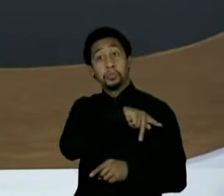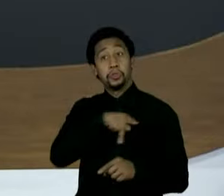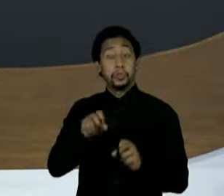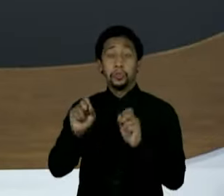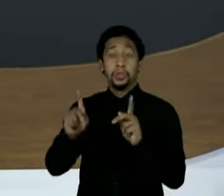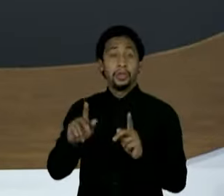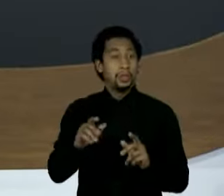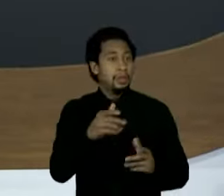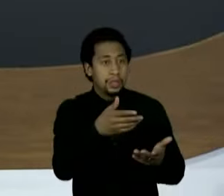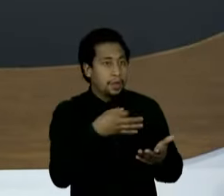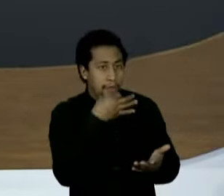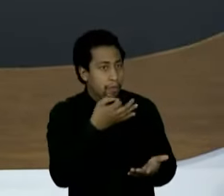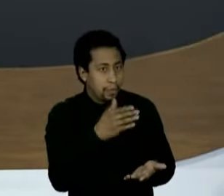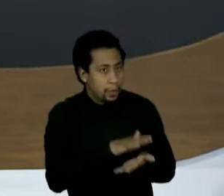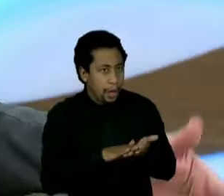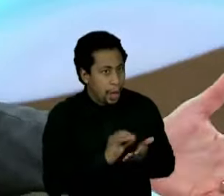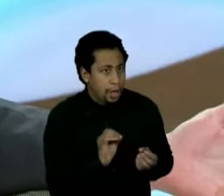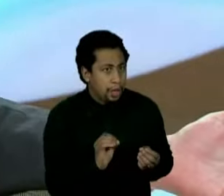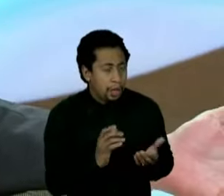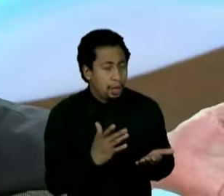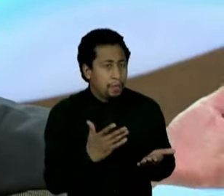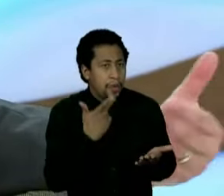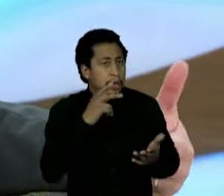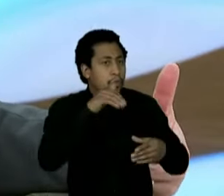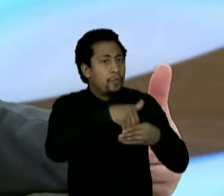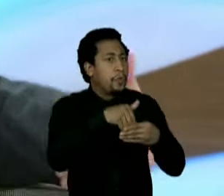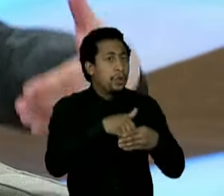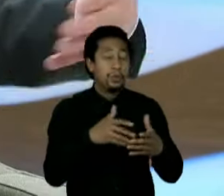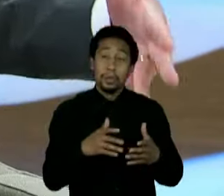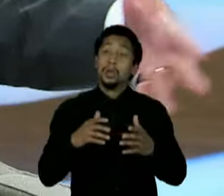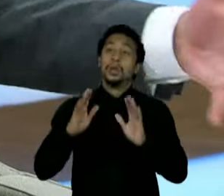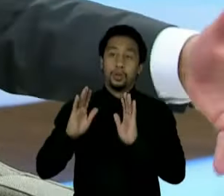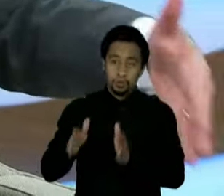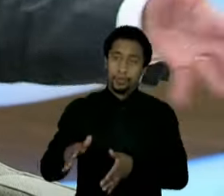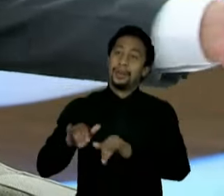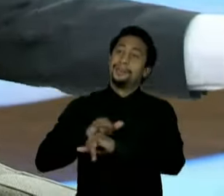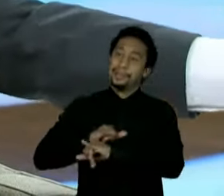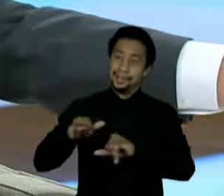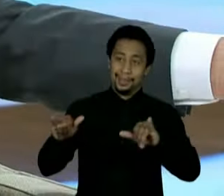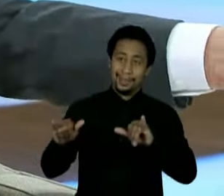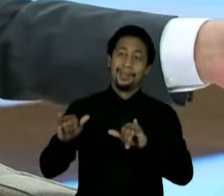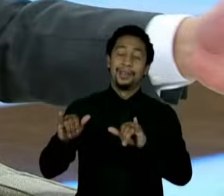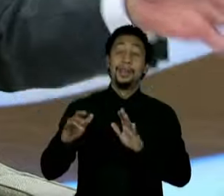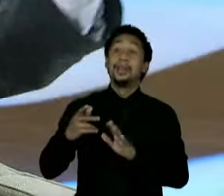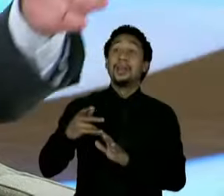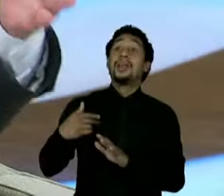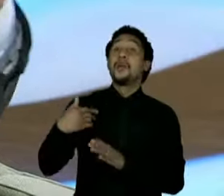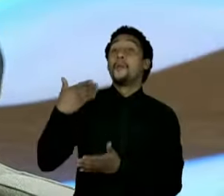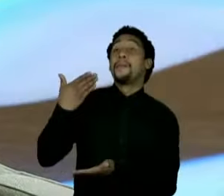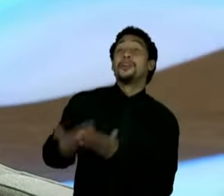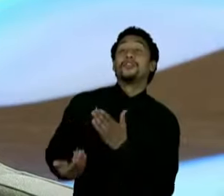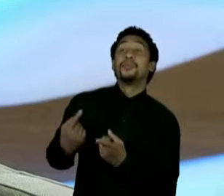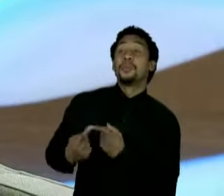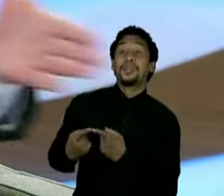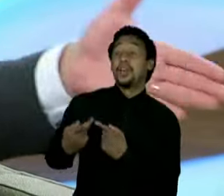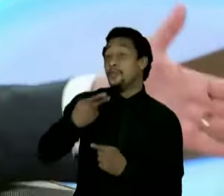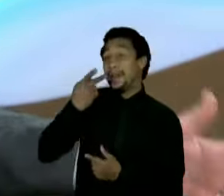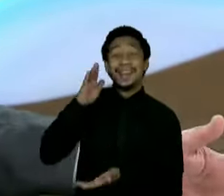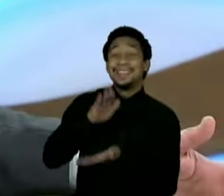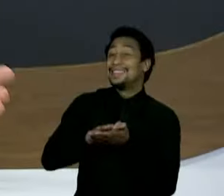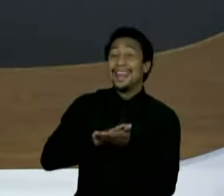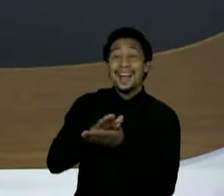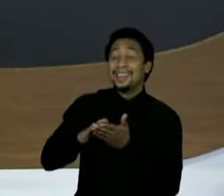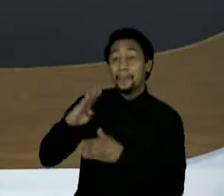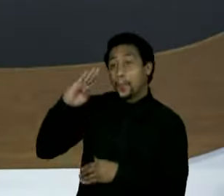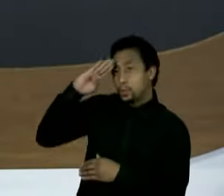que votaria Eu disse várias vezes. Aliás, todos me dizem que eu perdi a eleição porque não disse Bolsonaro. Quem disse Bolsa ou Dória foi o Dória.